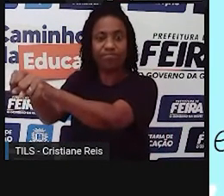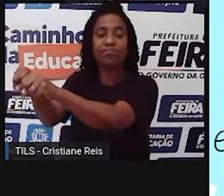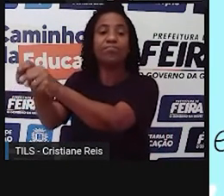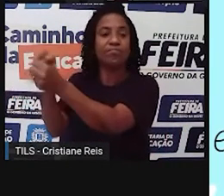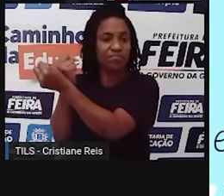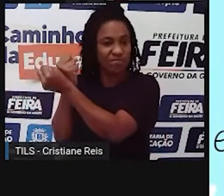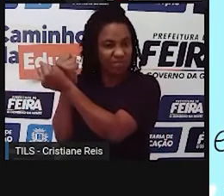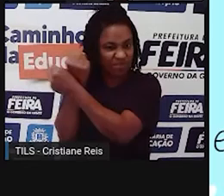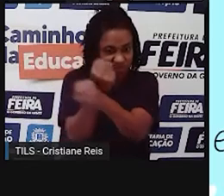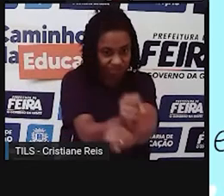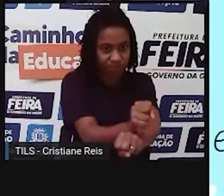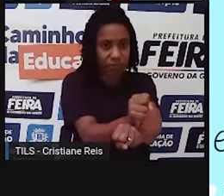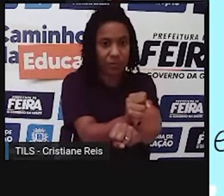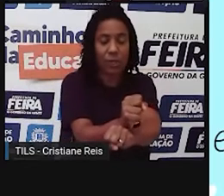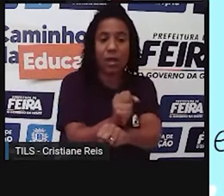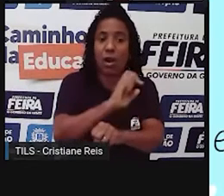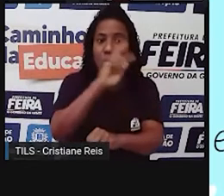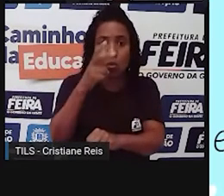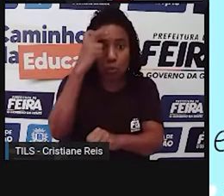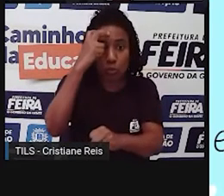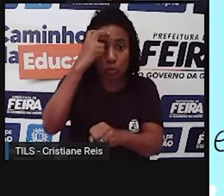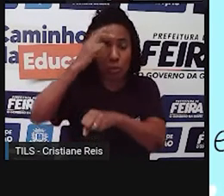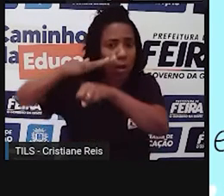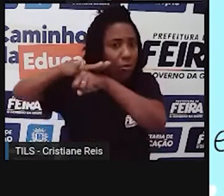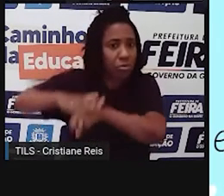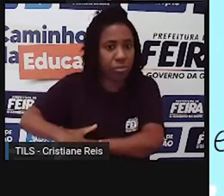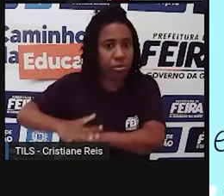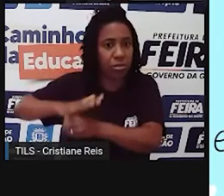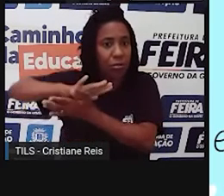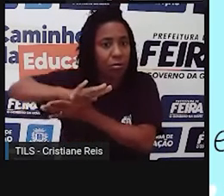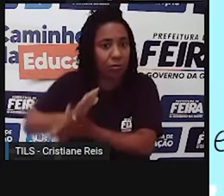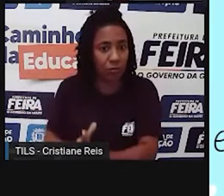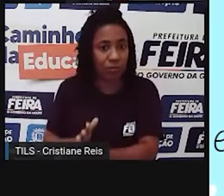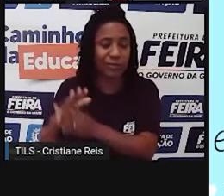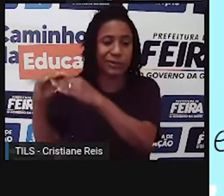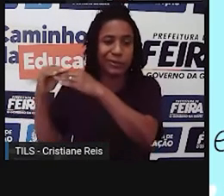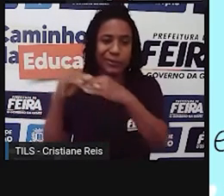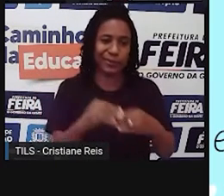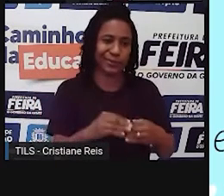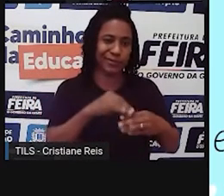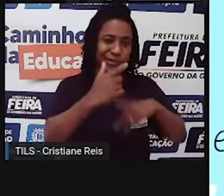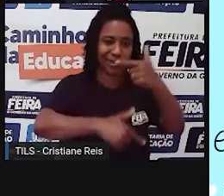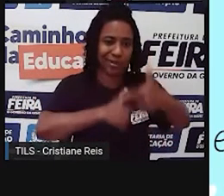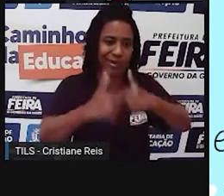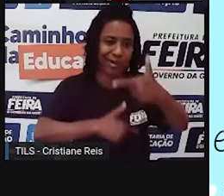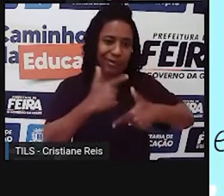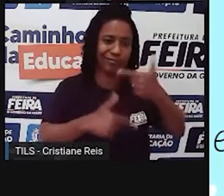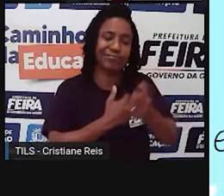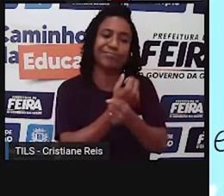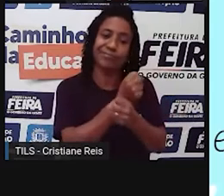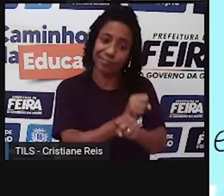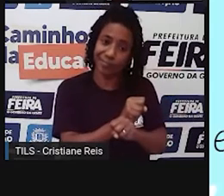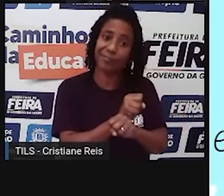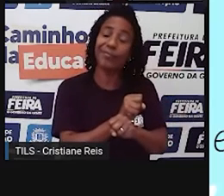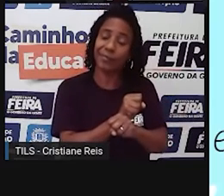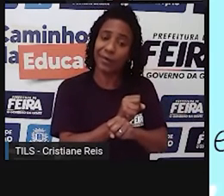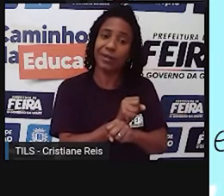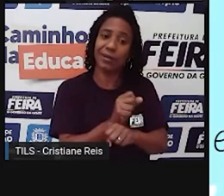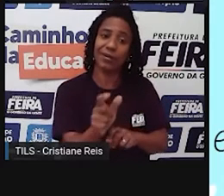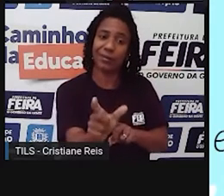culturas, escravizou esses povos e trouxe para trabalhar no Brasil. Então, gente precisa ter cuidado até com os termos que a gente usa.